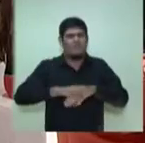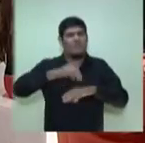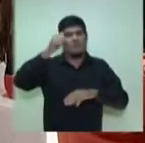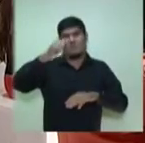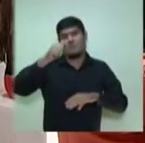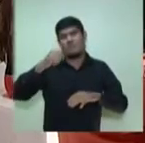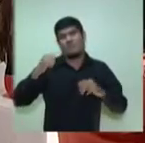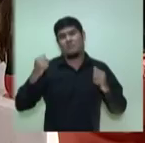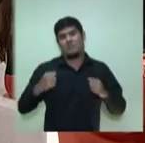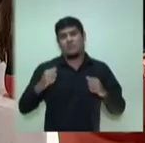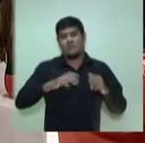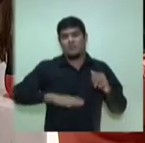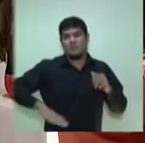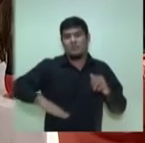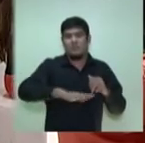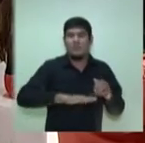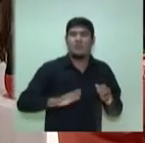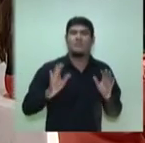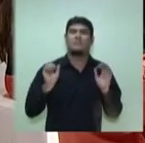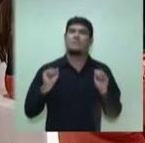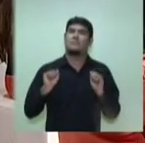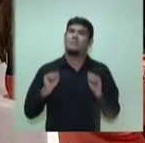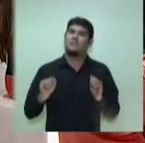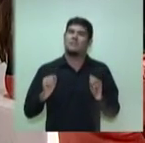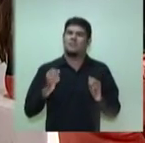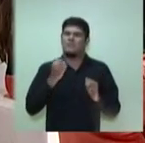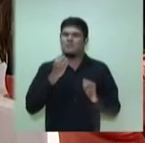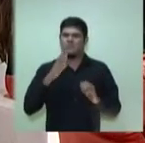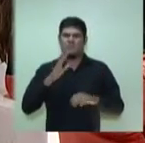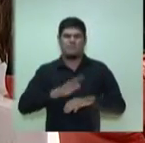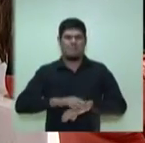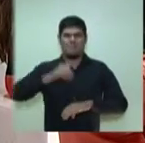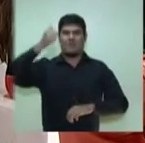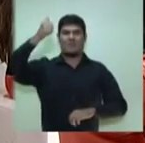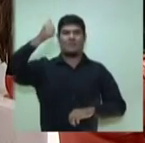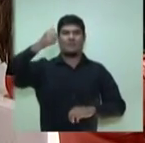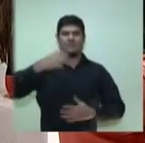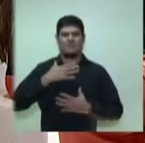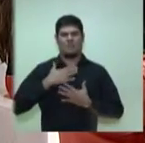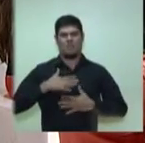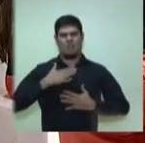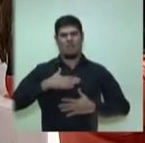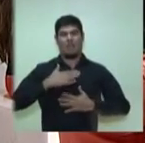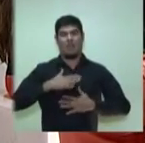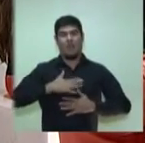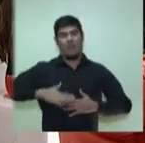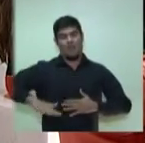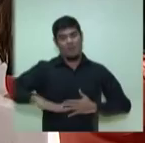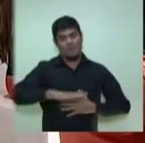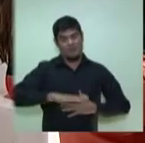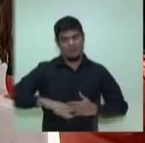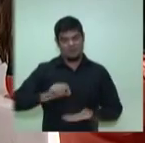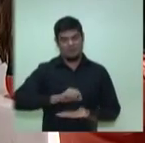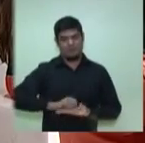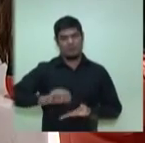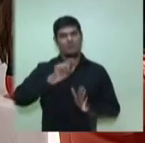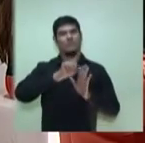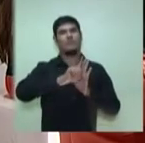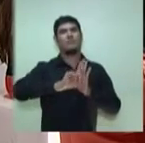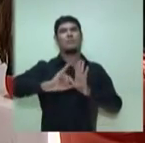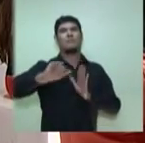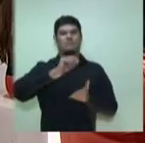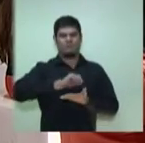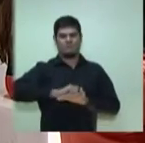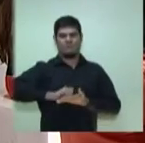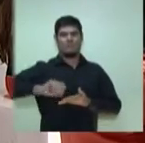feito num ambiente, se Deus quiser, bem mais saudável. Que é um ambiente em que a gente terá assinado uma lei, com certeza de que vai